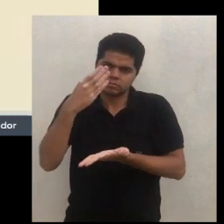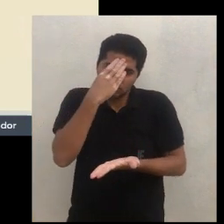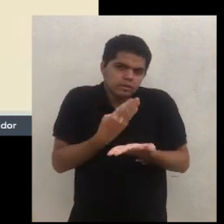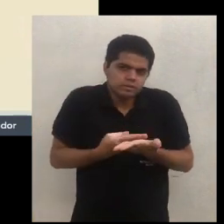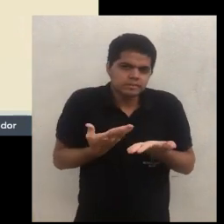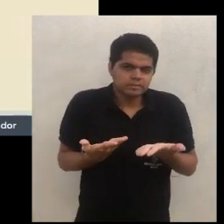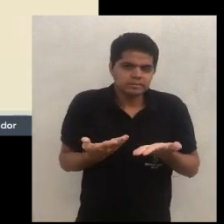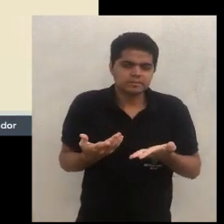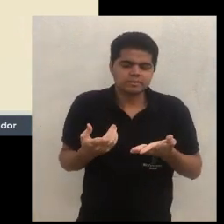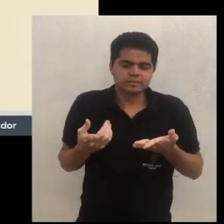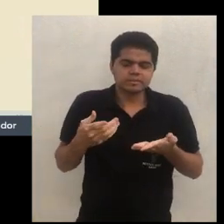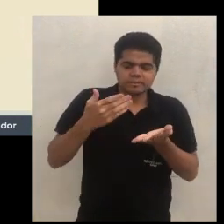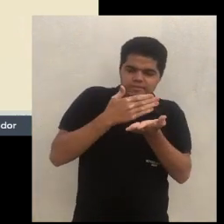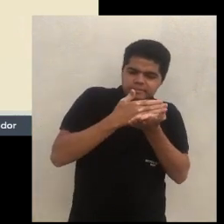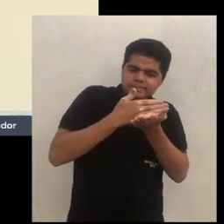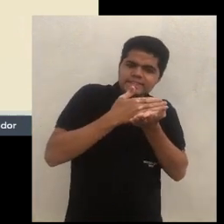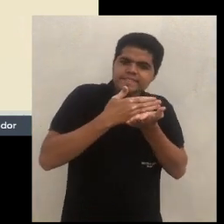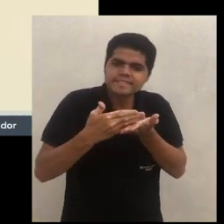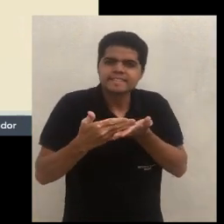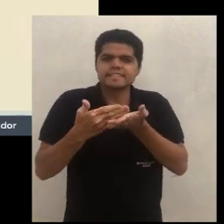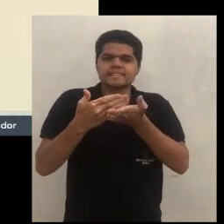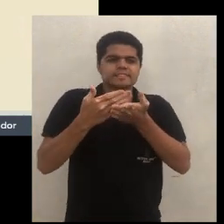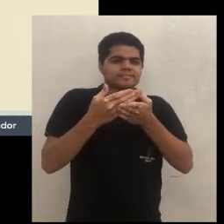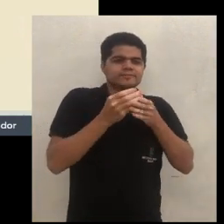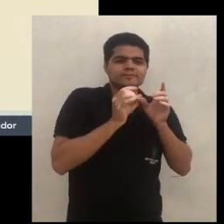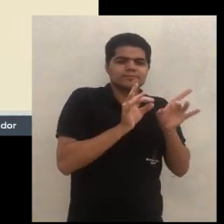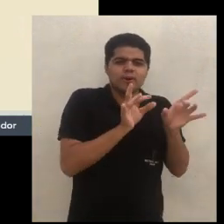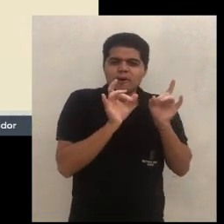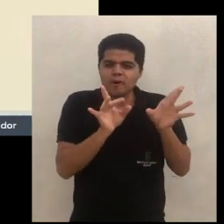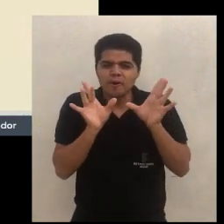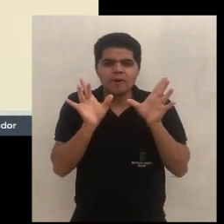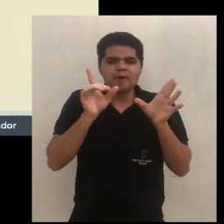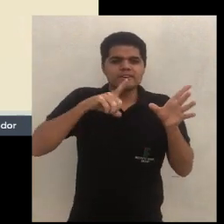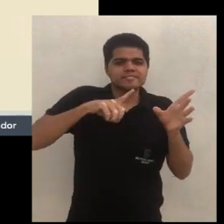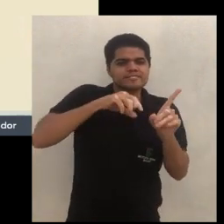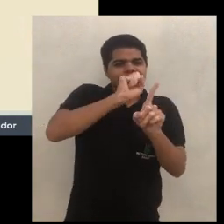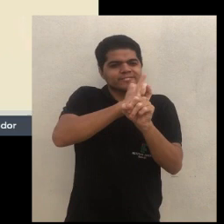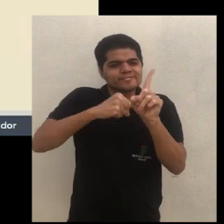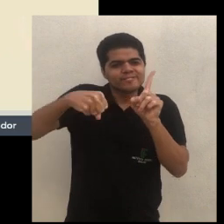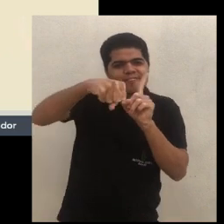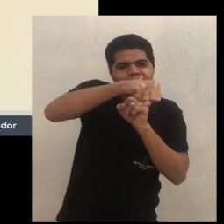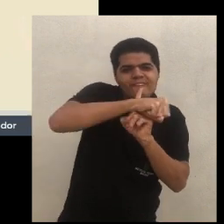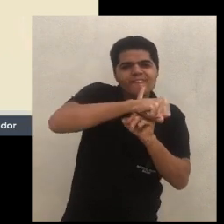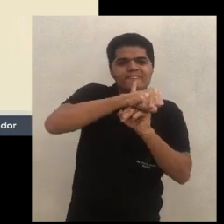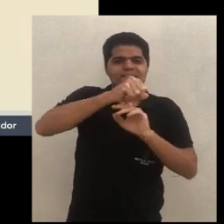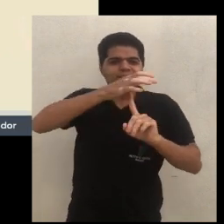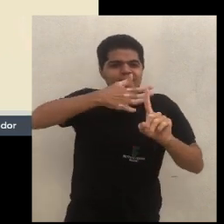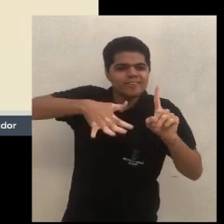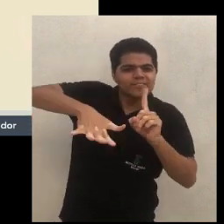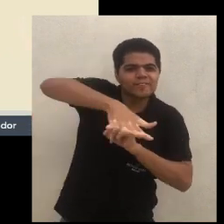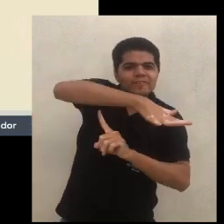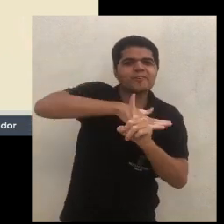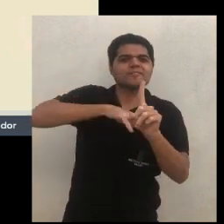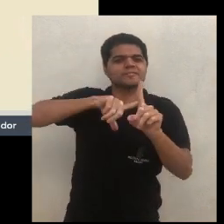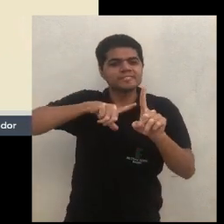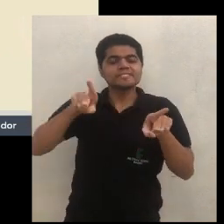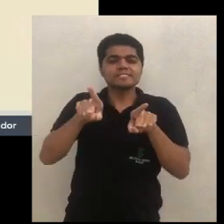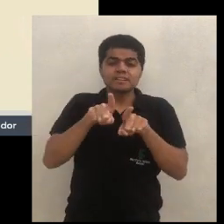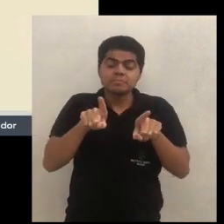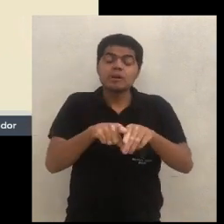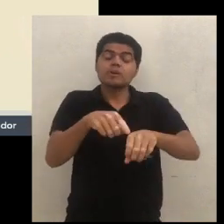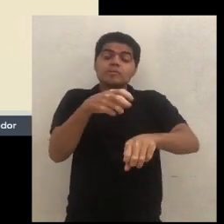esses princípios são princípios ecológicos, princípios sociais, princípios econômicos, princípios biológicos e princípios